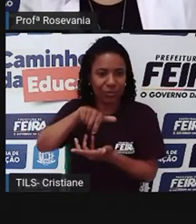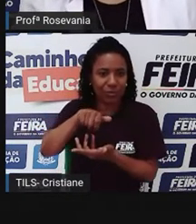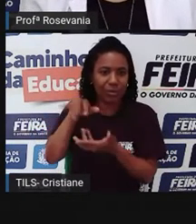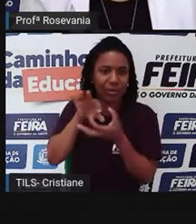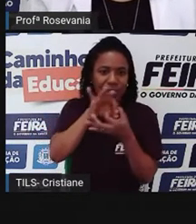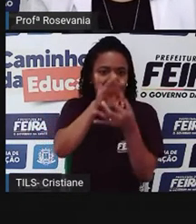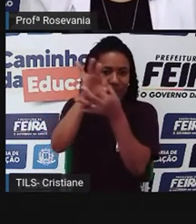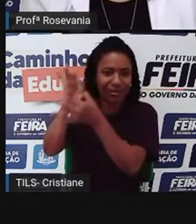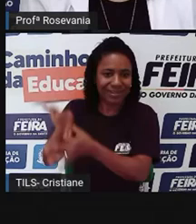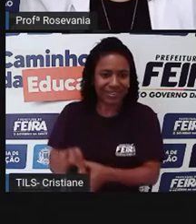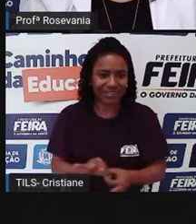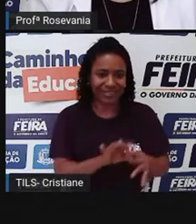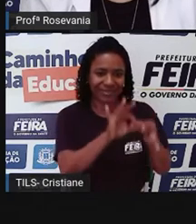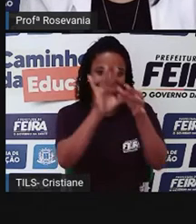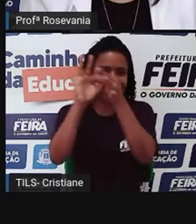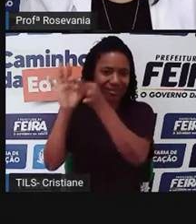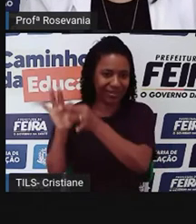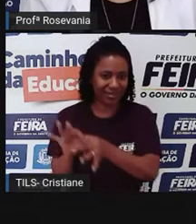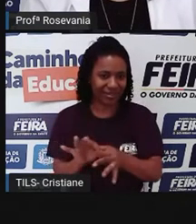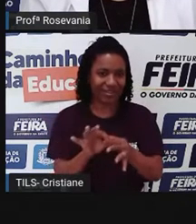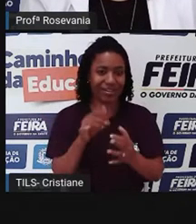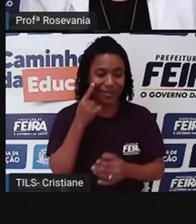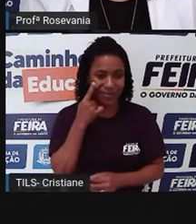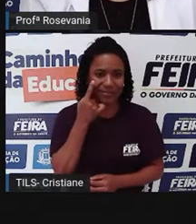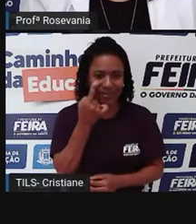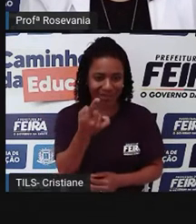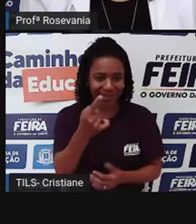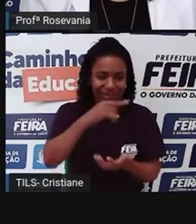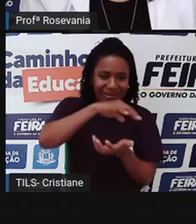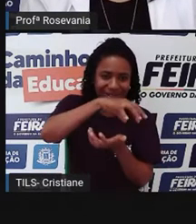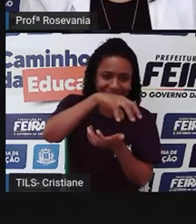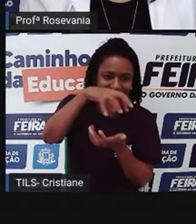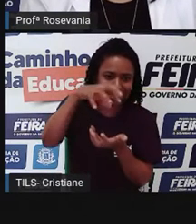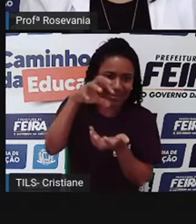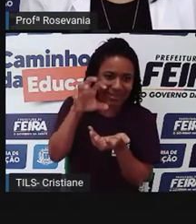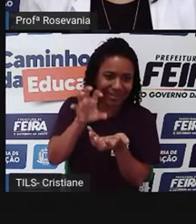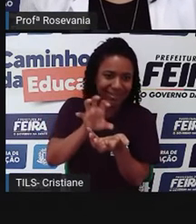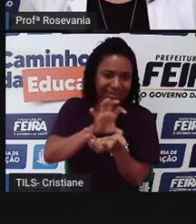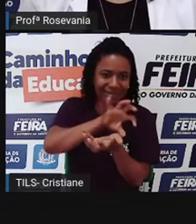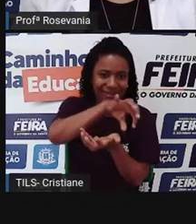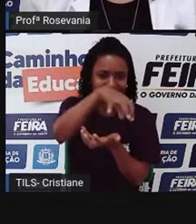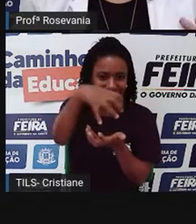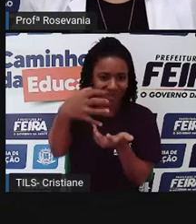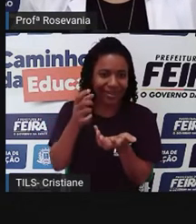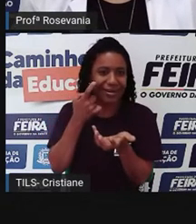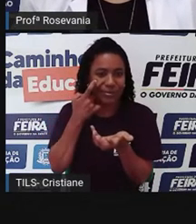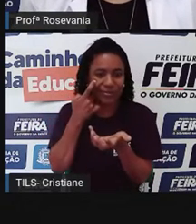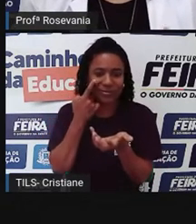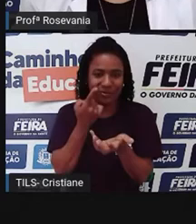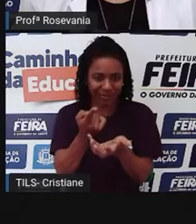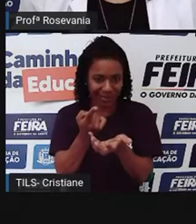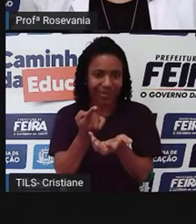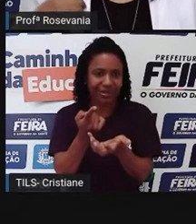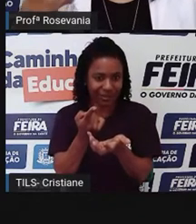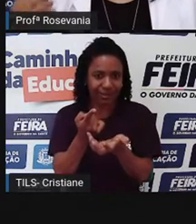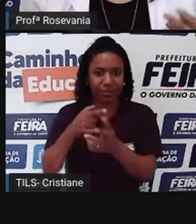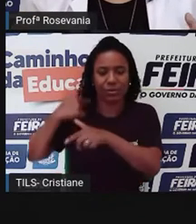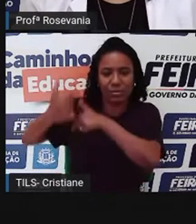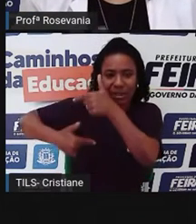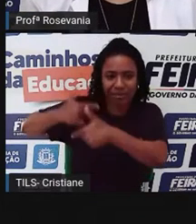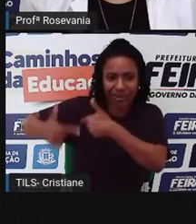continentes com vários outros continentes. E aí a gente segue toda essa linha de cadeia de produção,